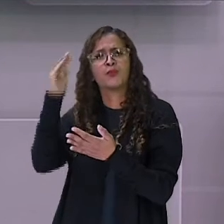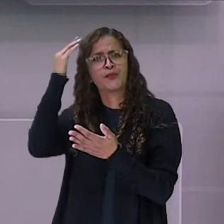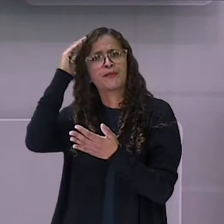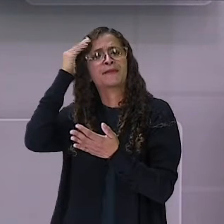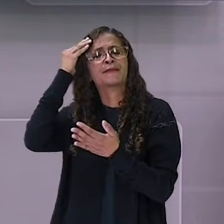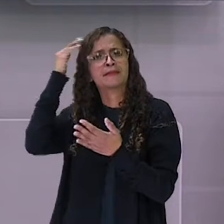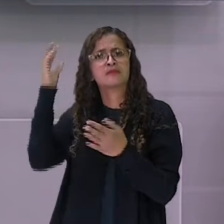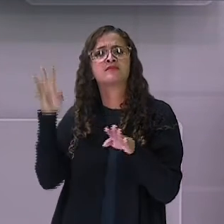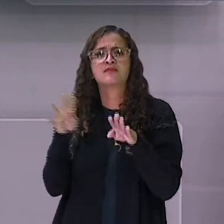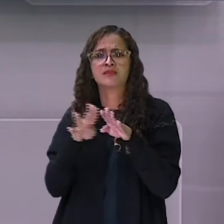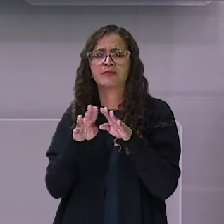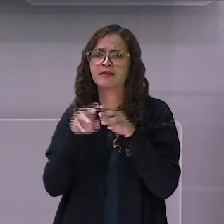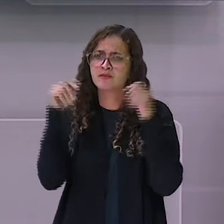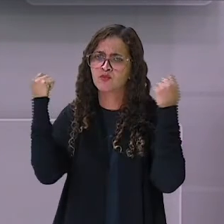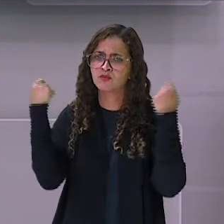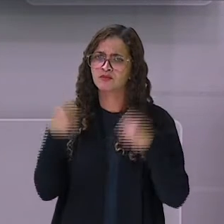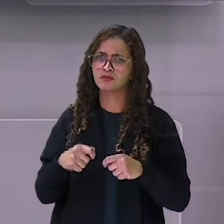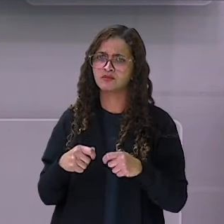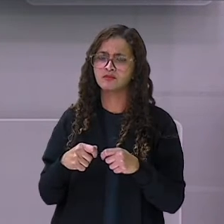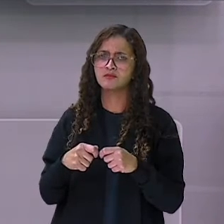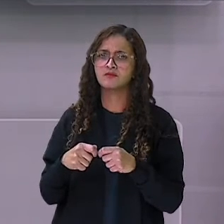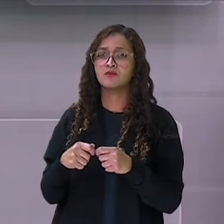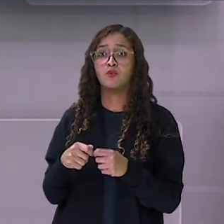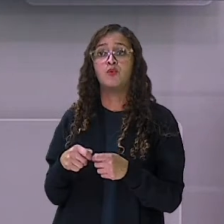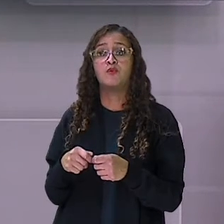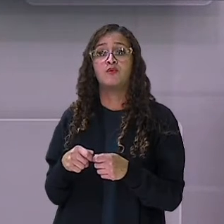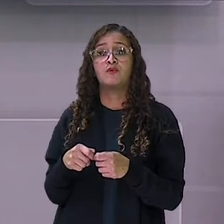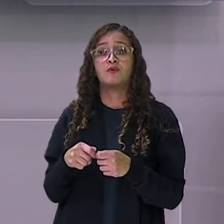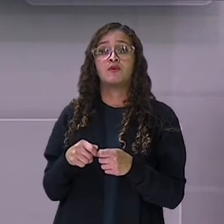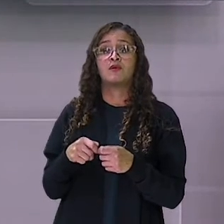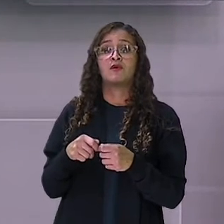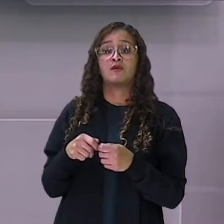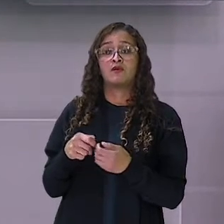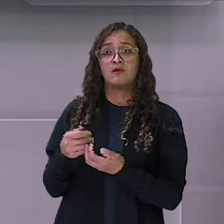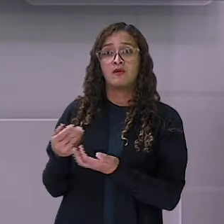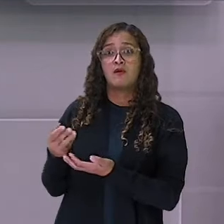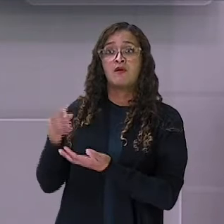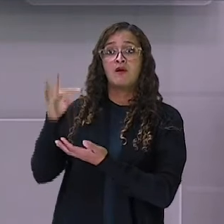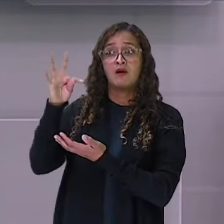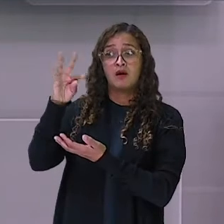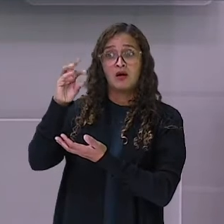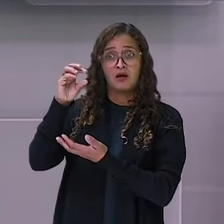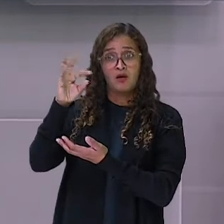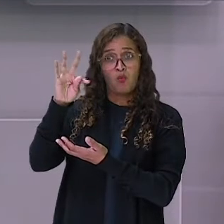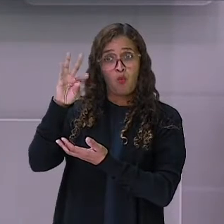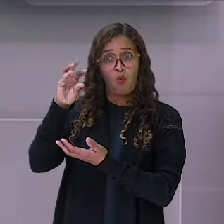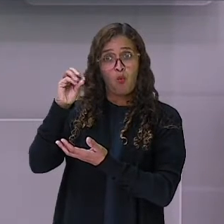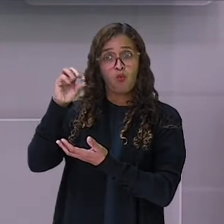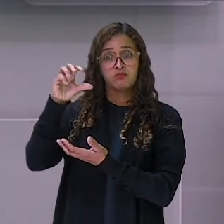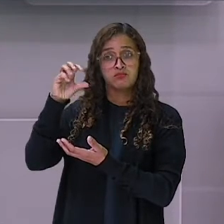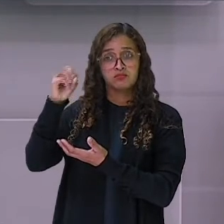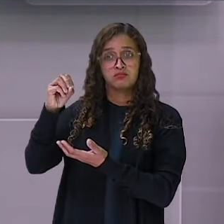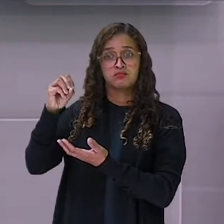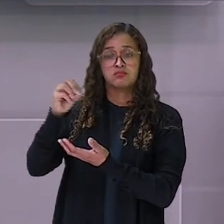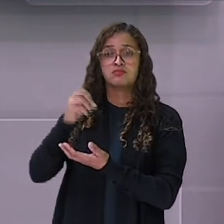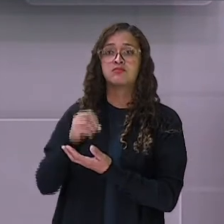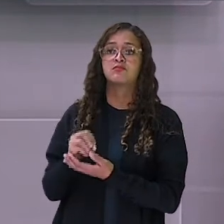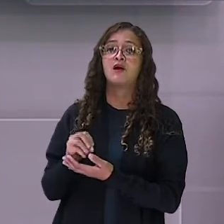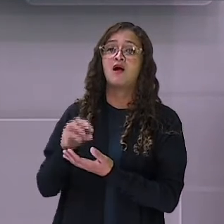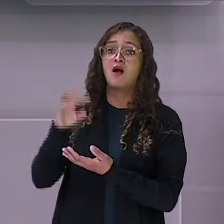Rato. Puxa lá de dentro. Viram só? Então, está aqui a palavra